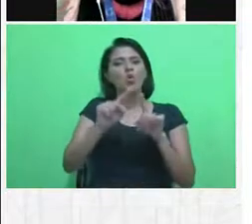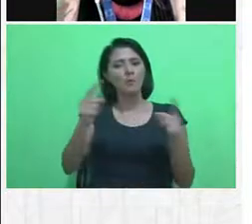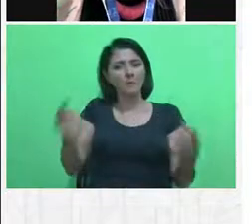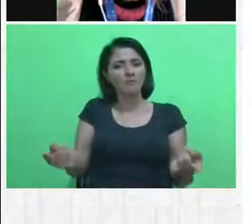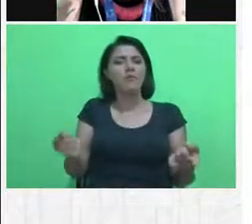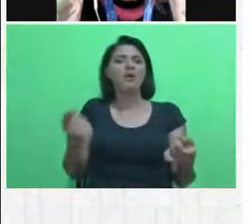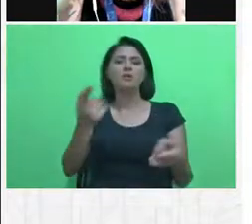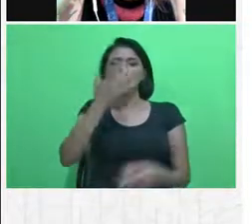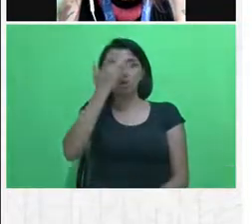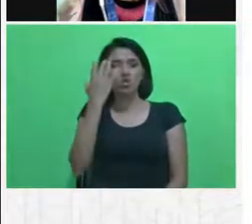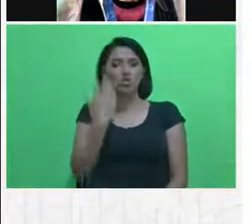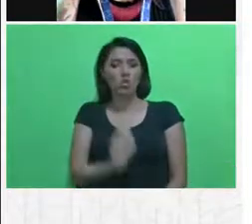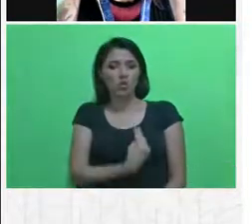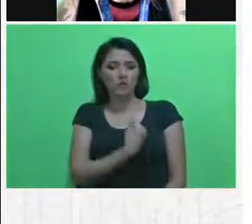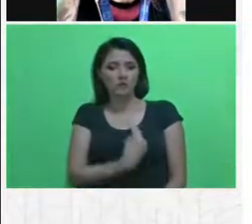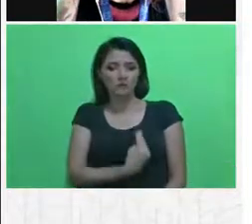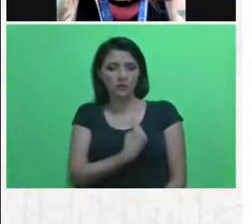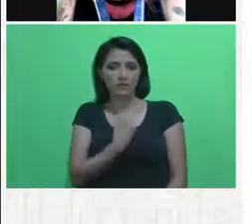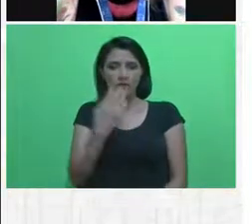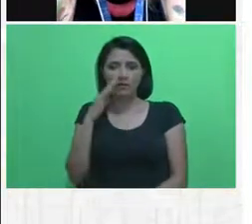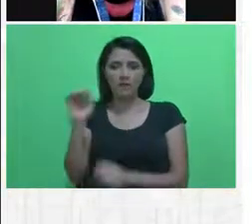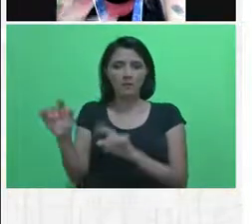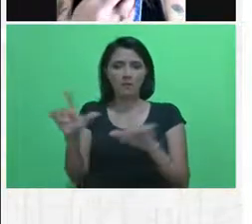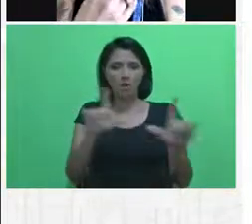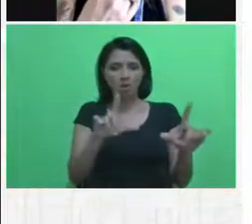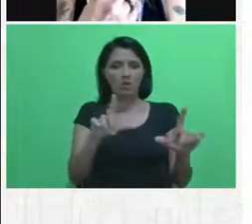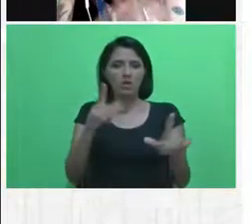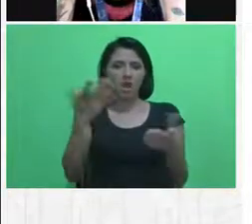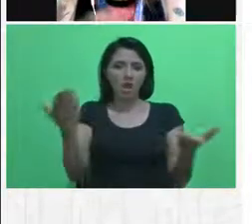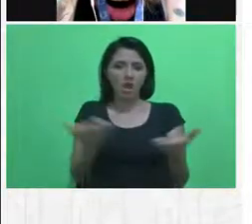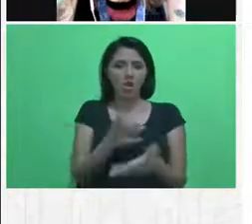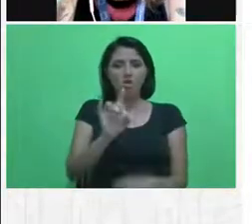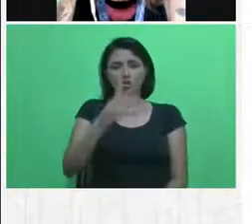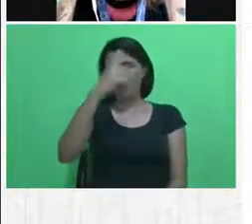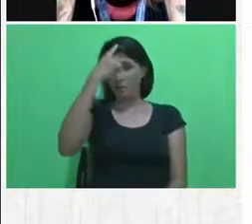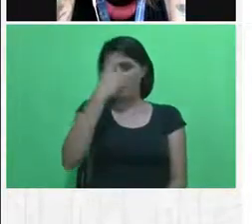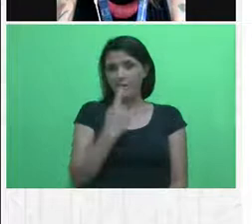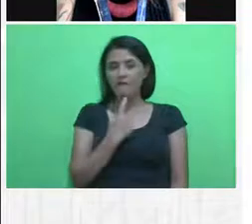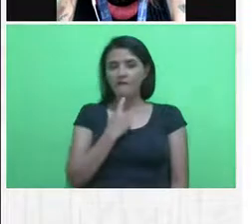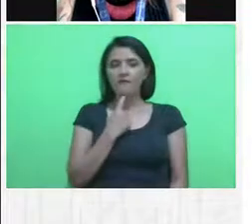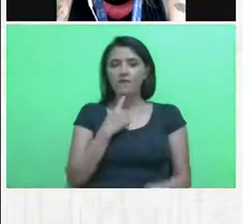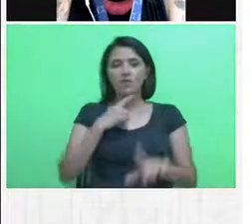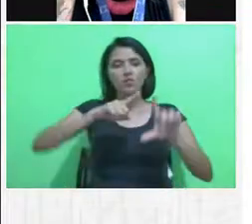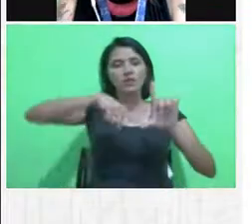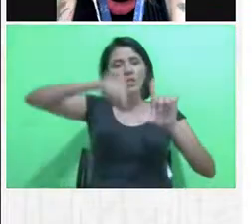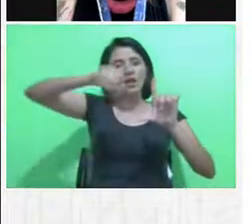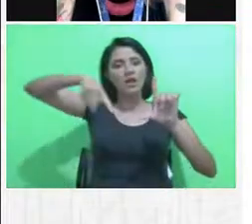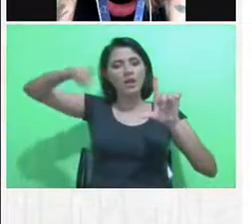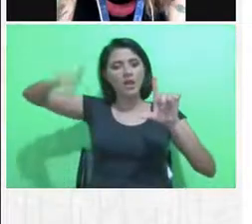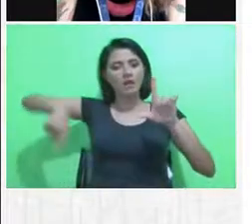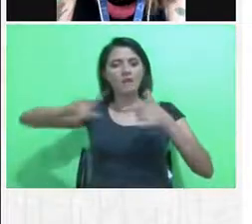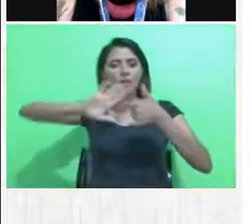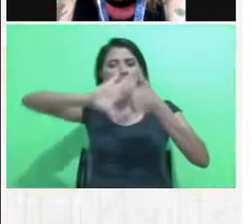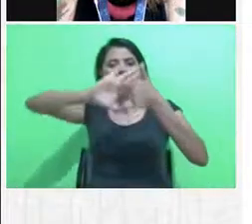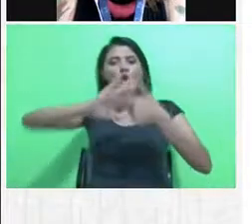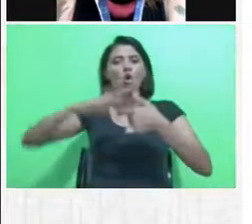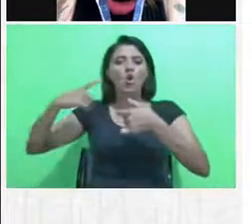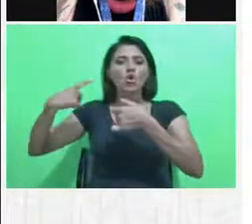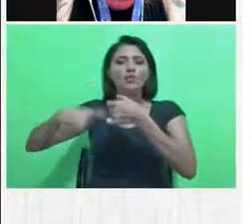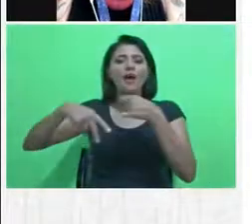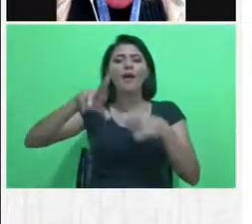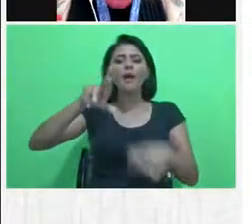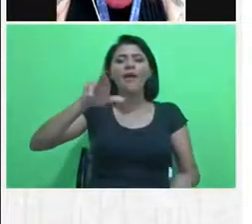moradores, pode passar, agora é só perfil. O gráfico mostra as regiões administrativas, de que as